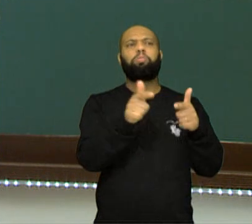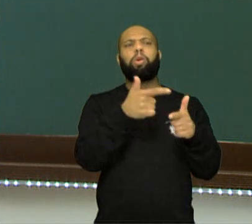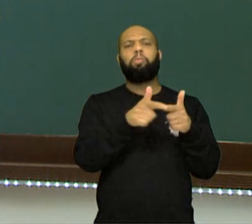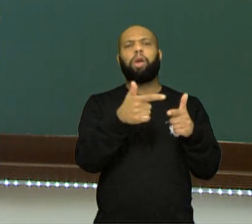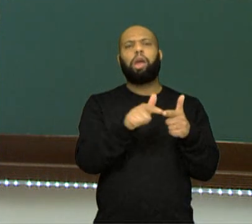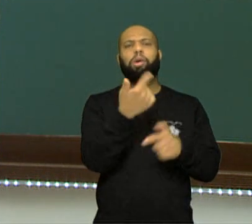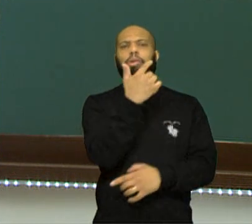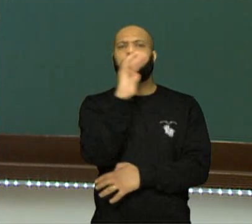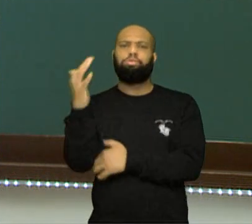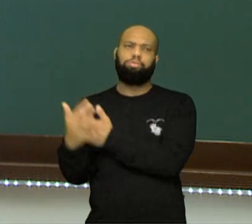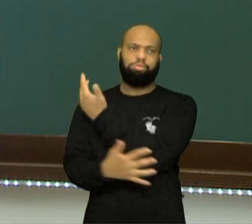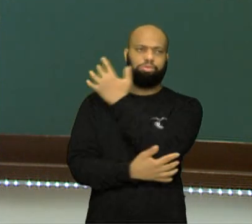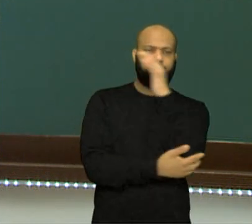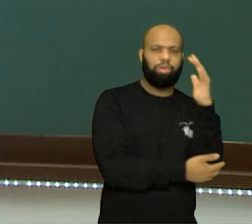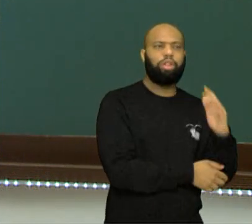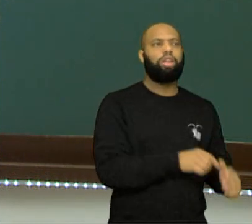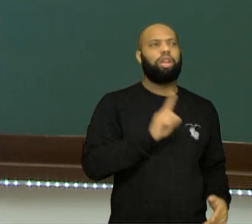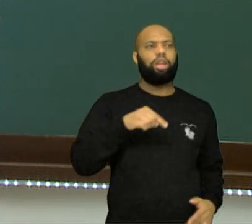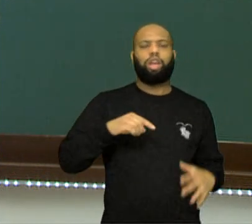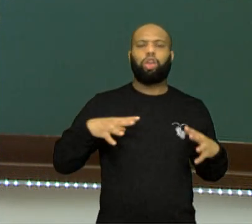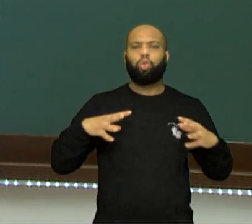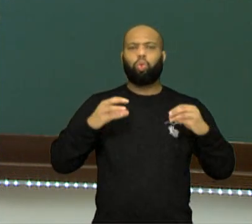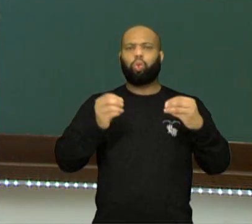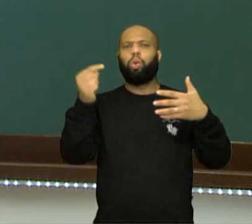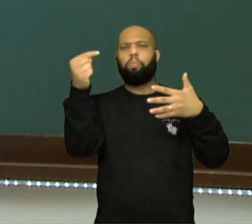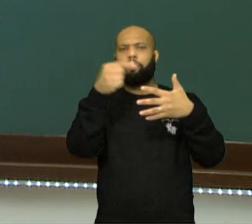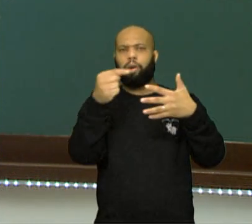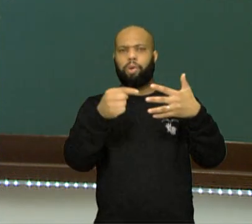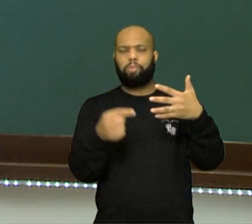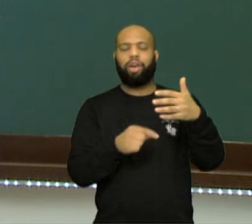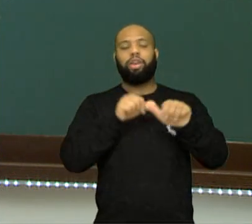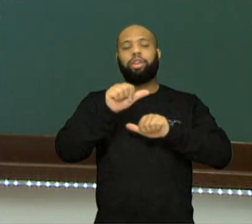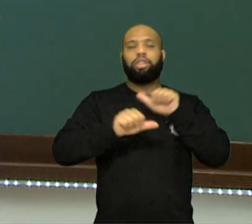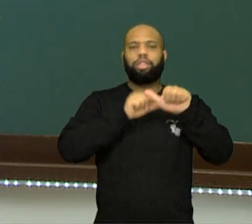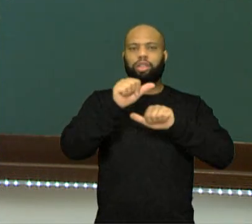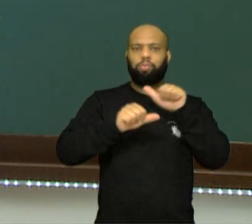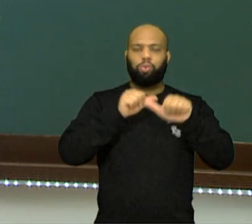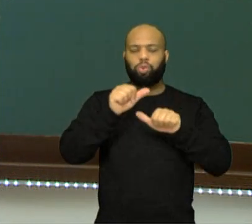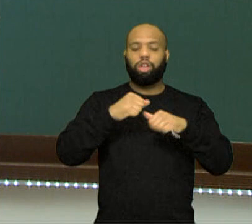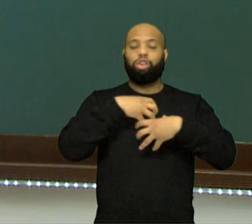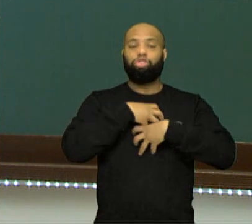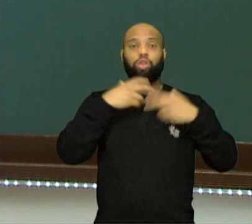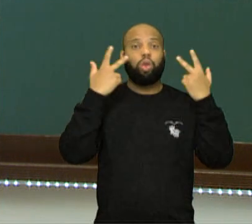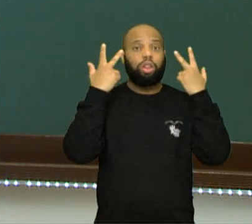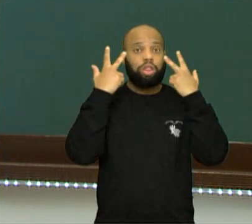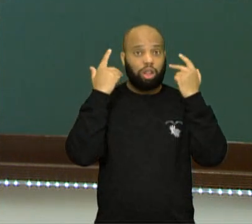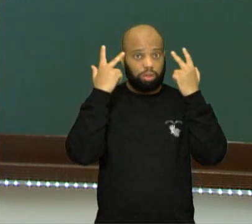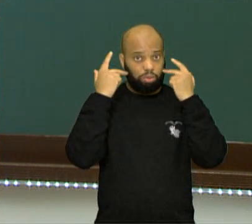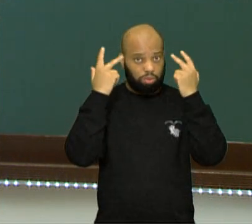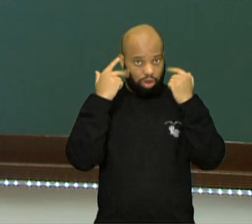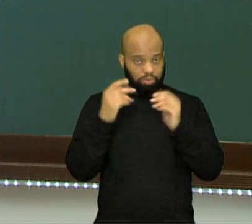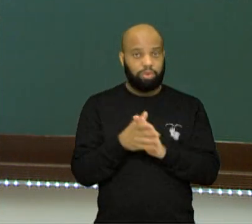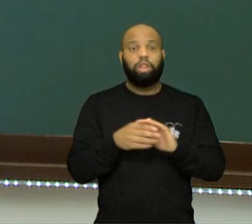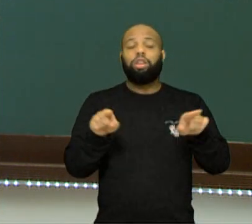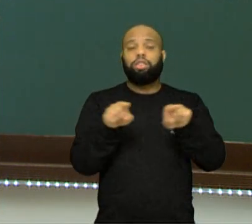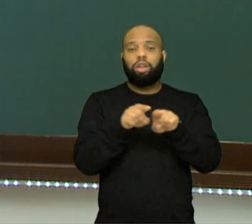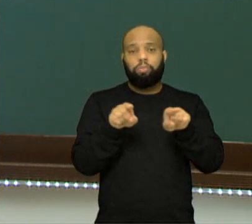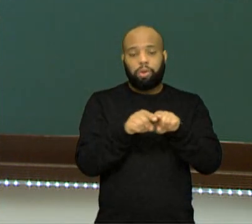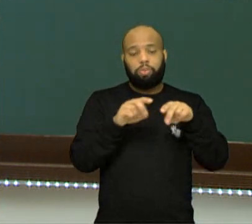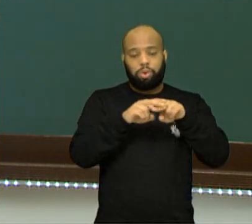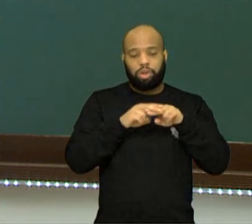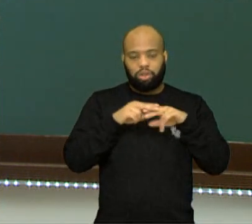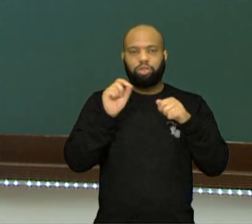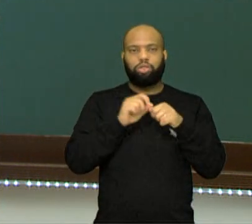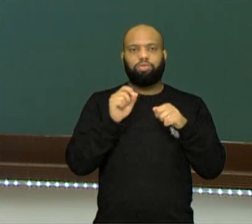ambientais? São todos aqueles fatores que modificam o equilíbrio natural e que causam